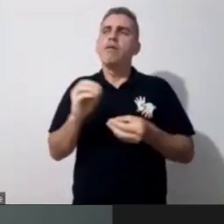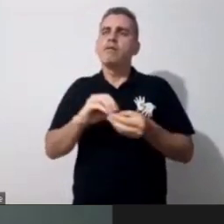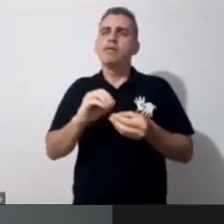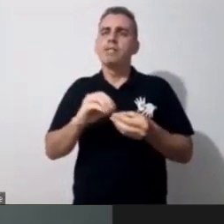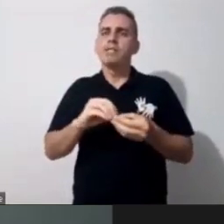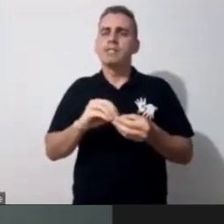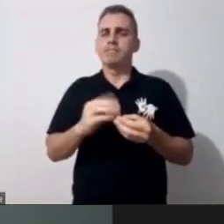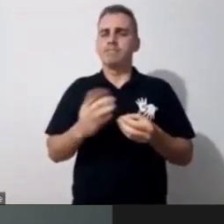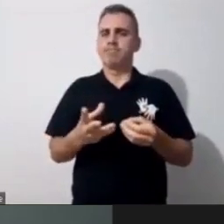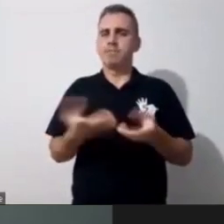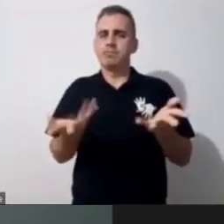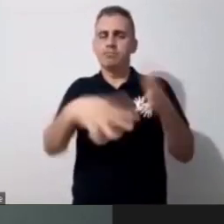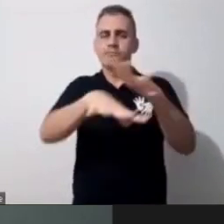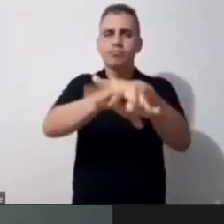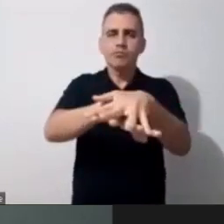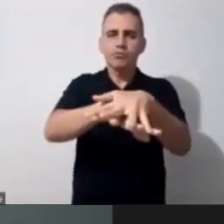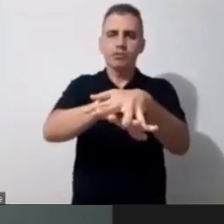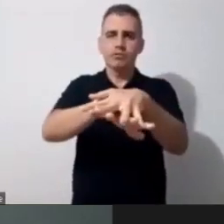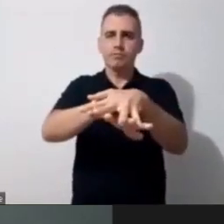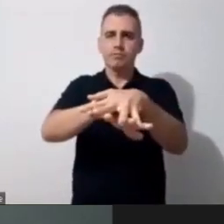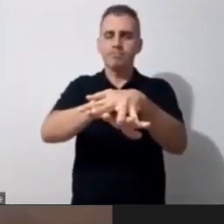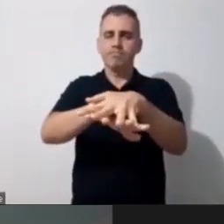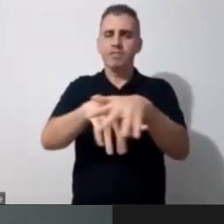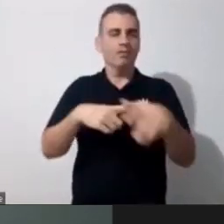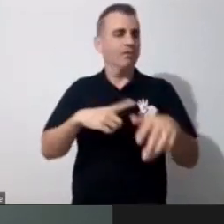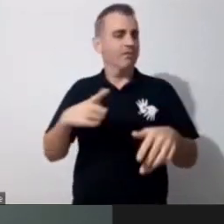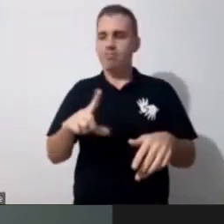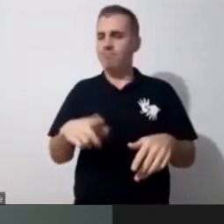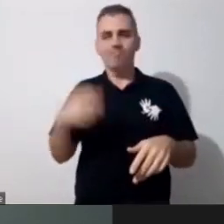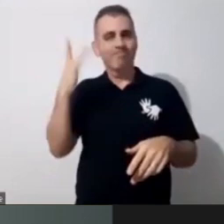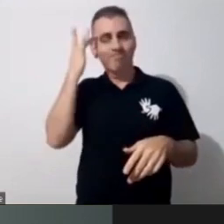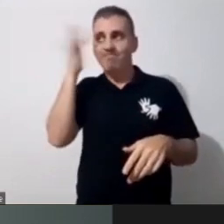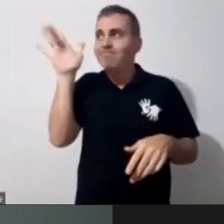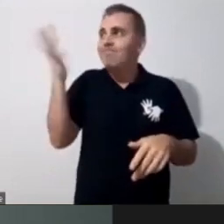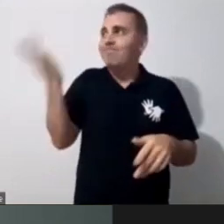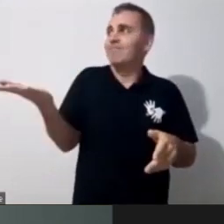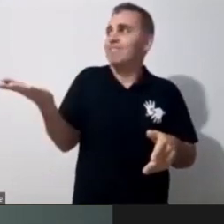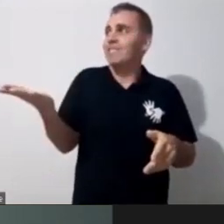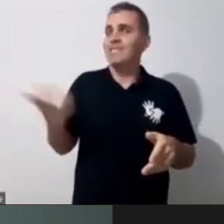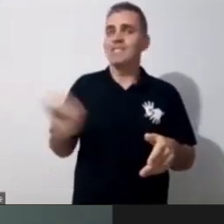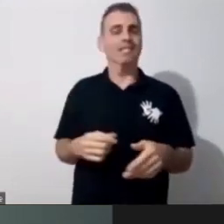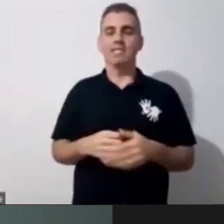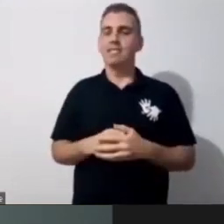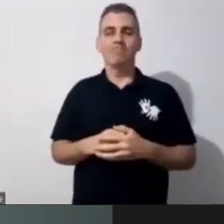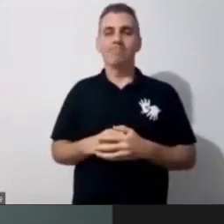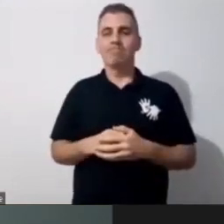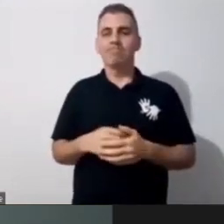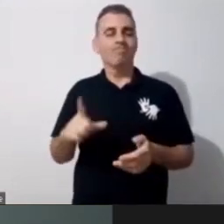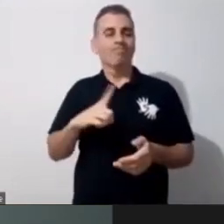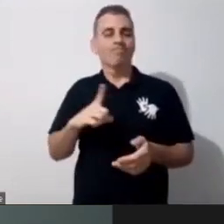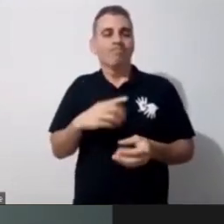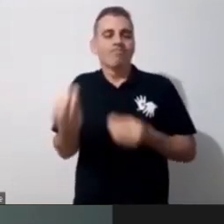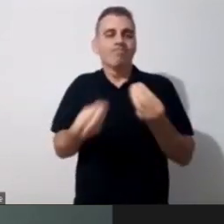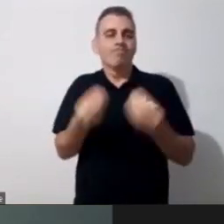inclusiva. A gente não sabe, sinto dizer isso para vocês, a gente não sabe, porque a gente vai